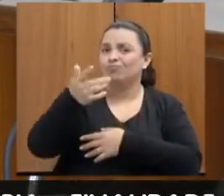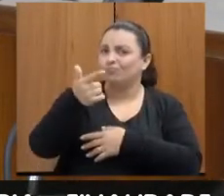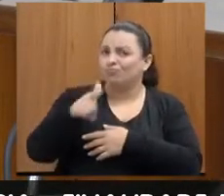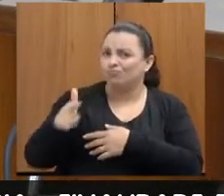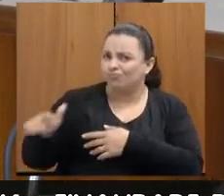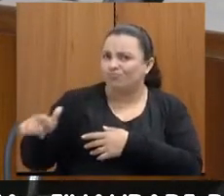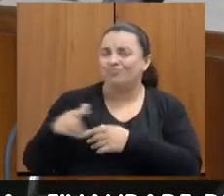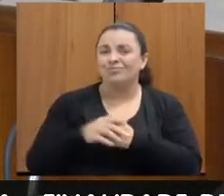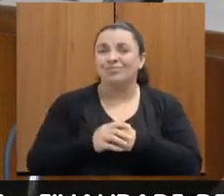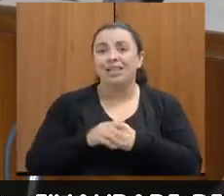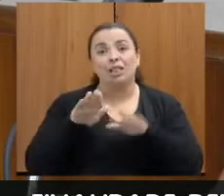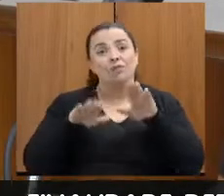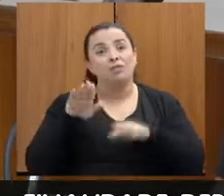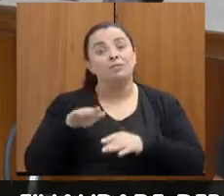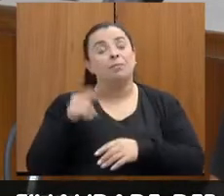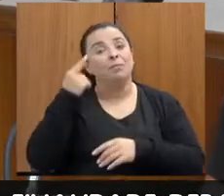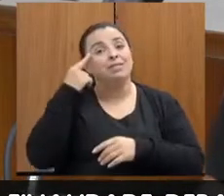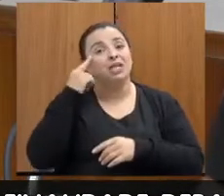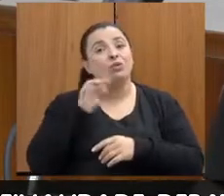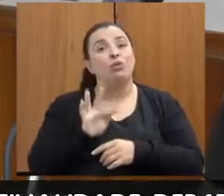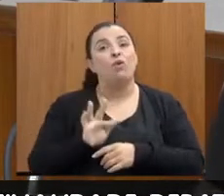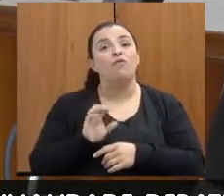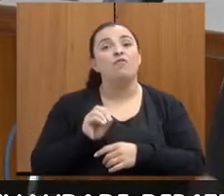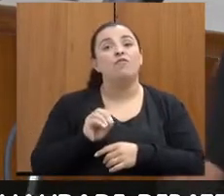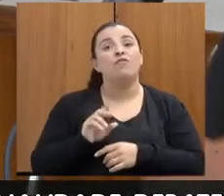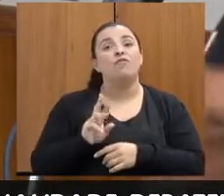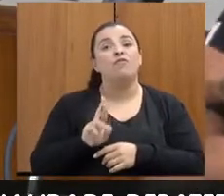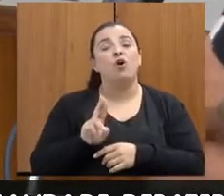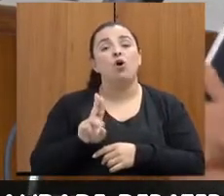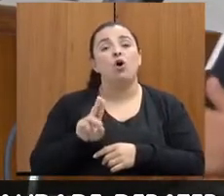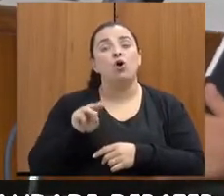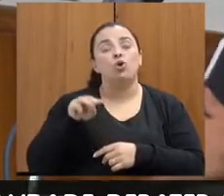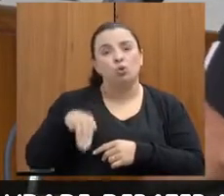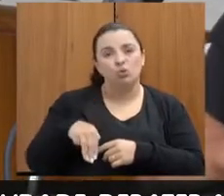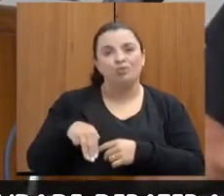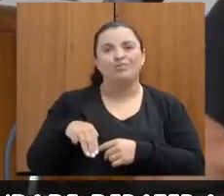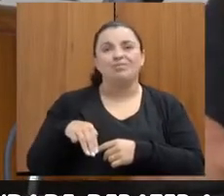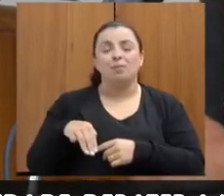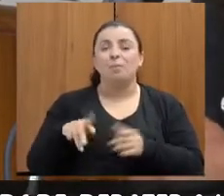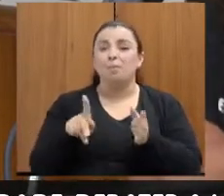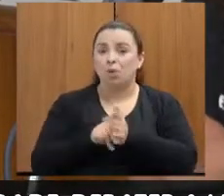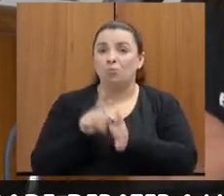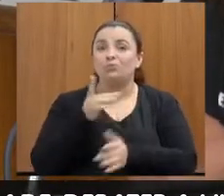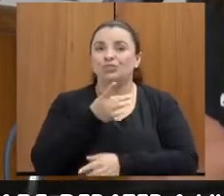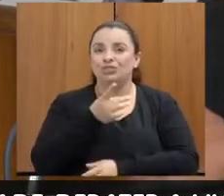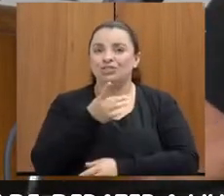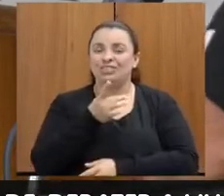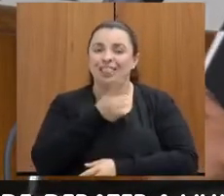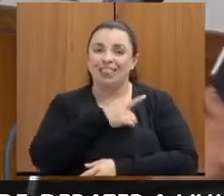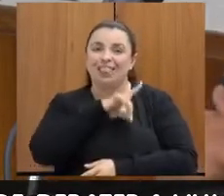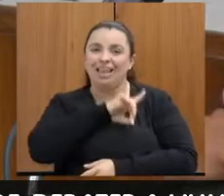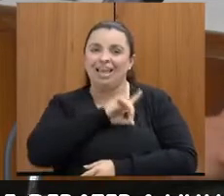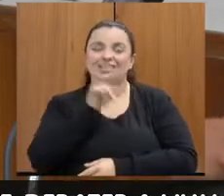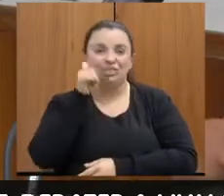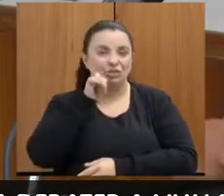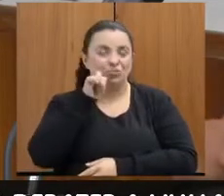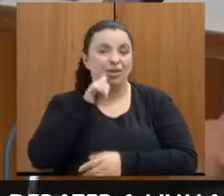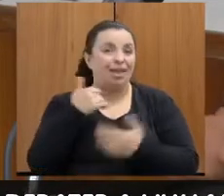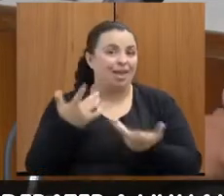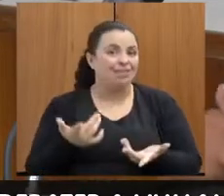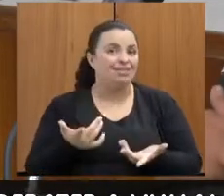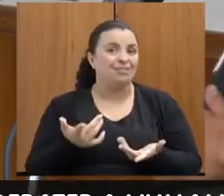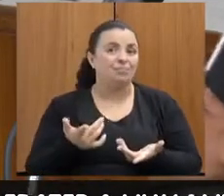pensar num fórum de delegacia de mulheres, por que não? Fiquemos aí para a gente pensar e trocar essas experiências. E aí eu fiquei